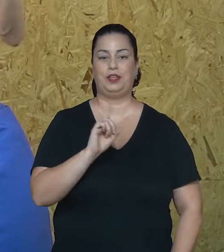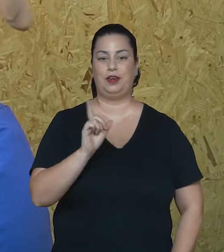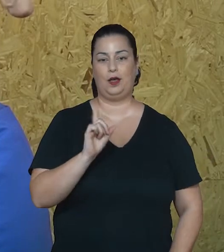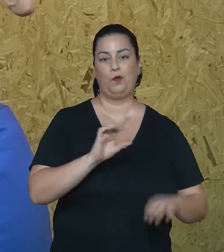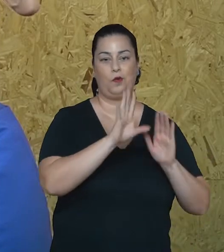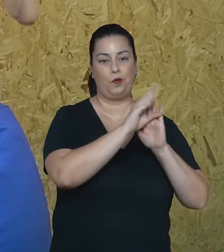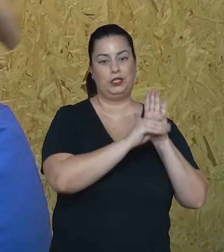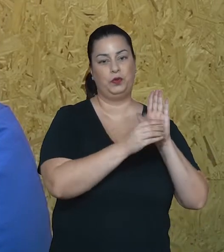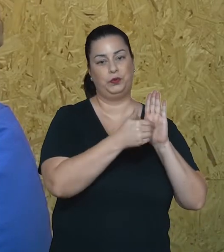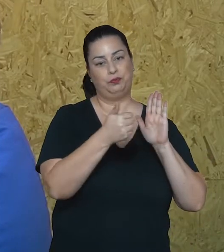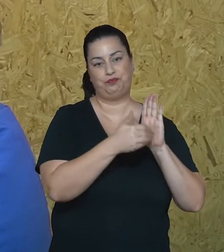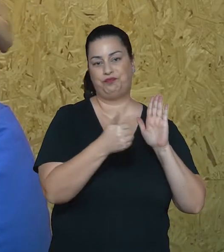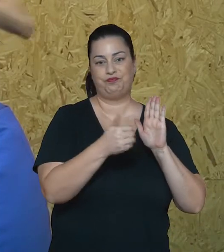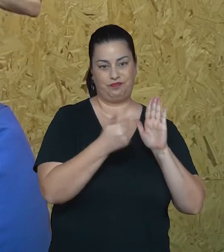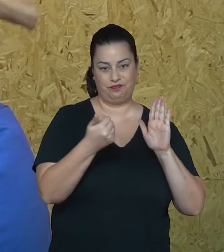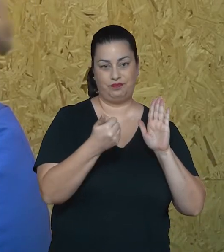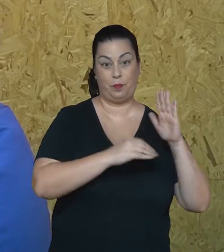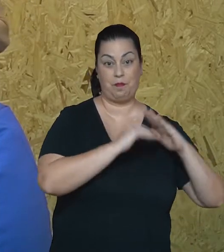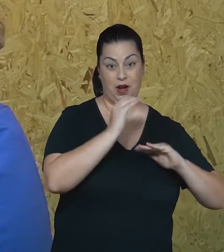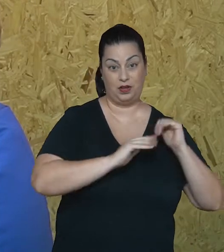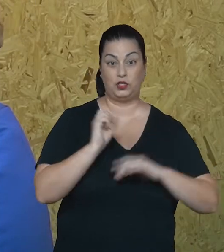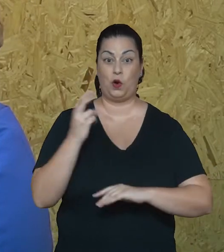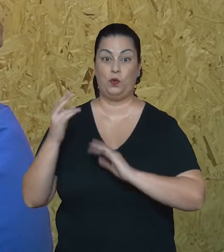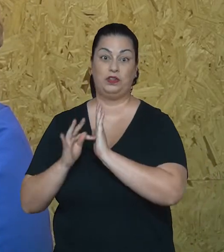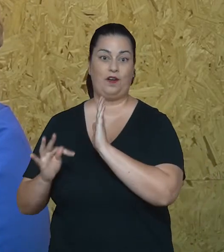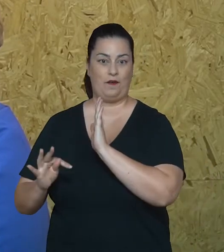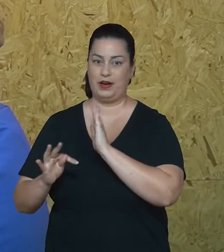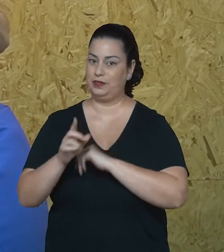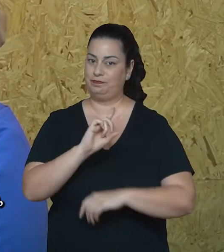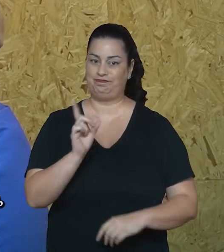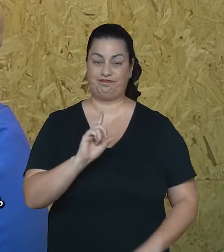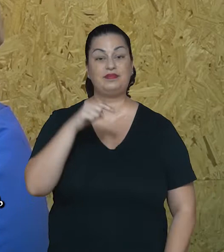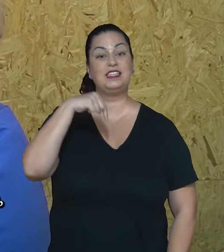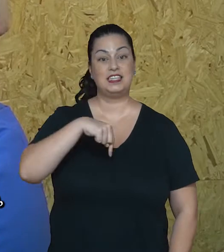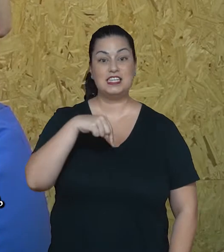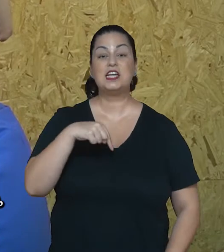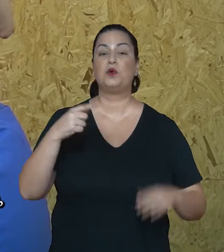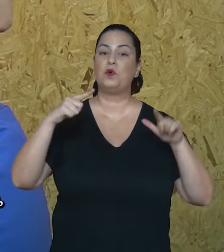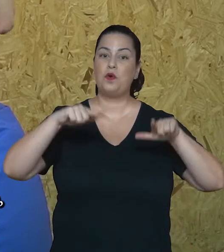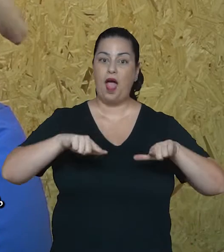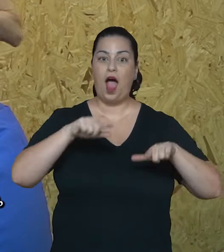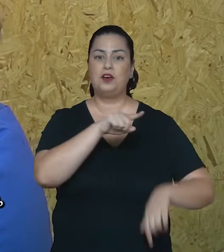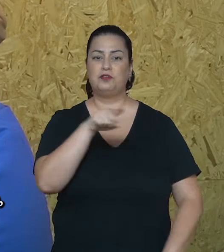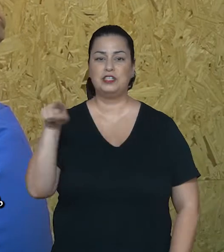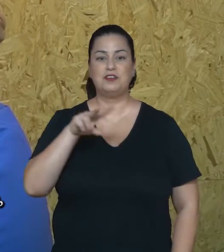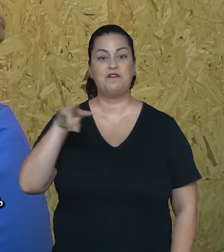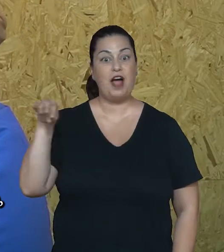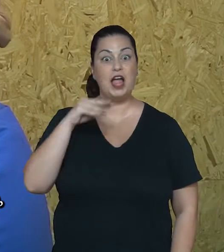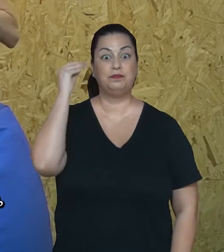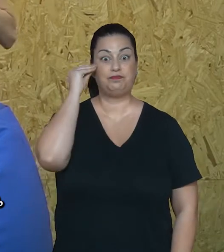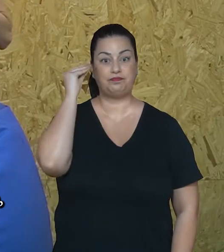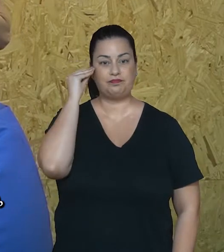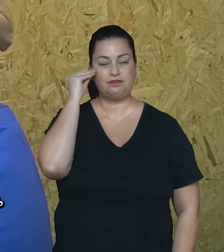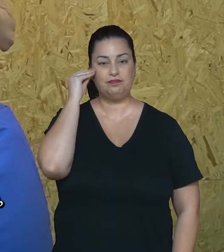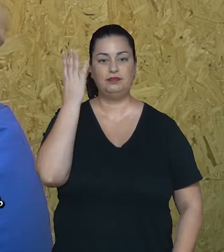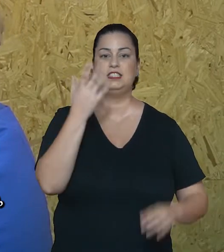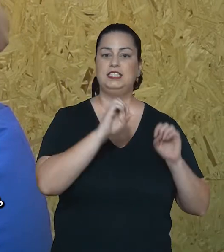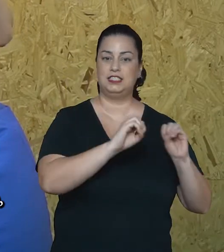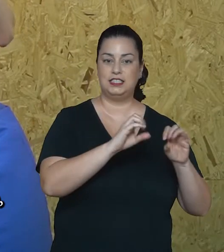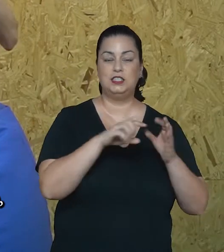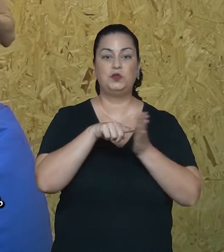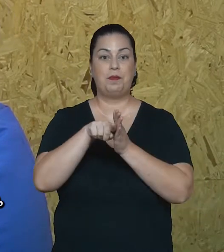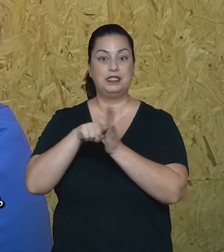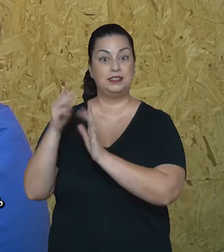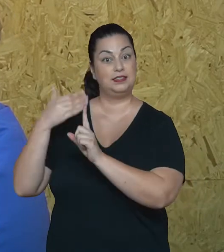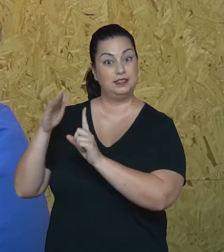corta conteúdo prático nem conteúdo teórico. Aqui você tem um espaço de experimentação, que inclui pesquisa,